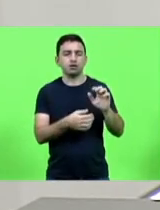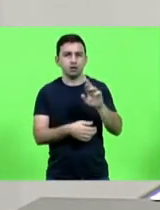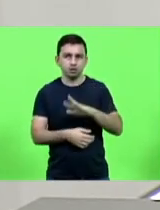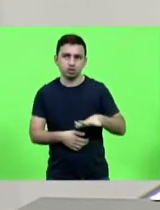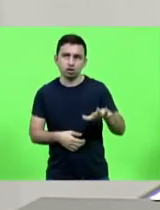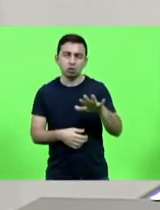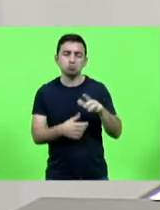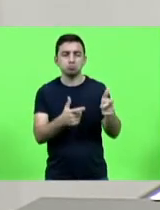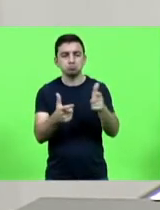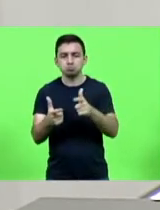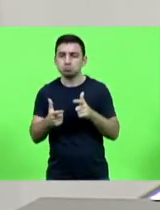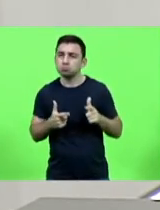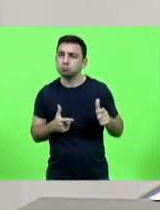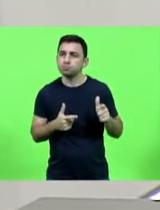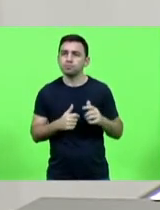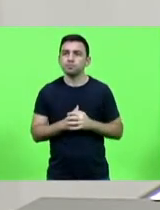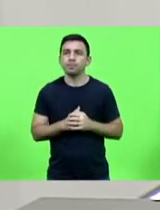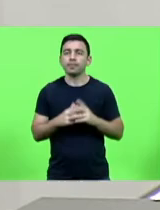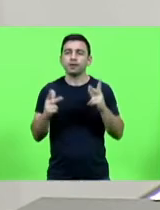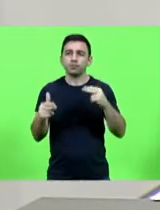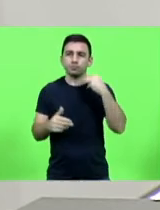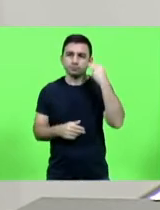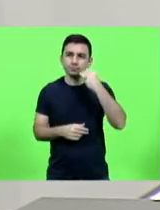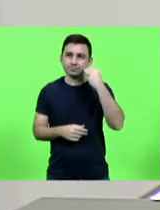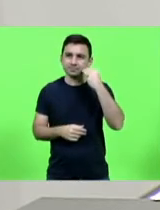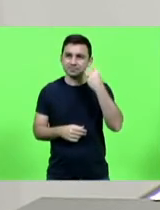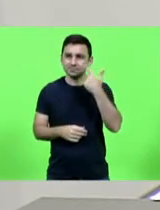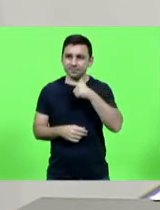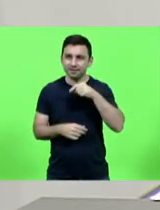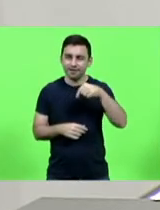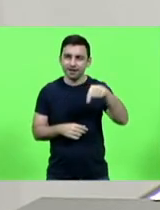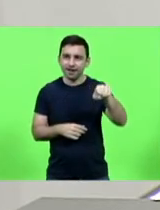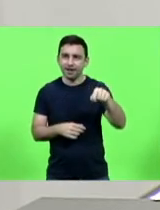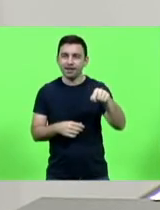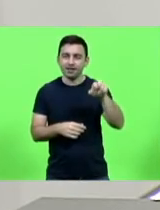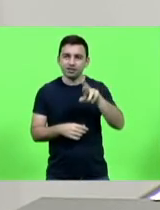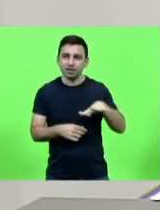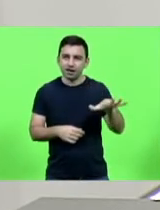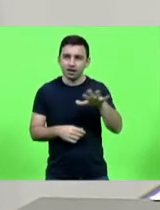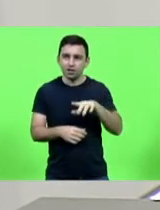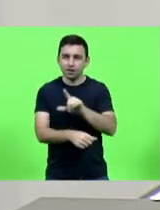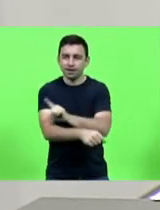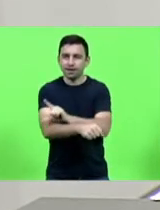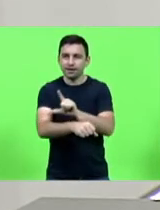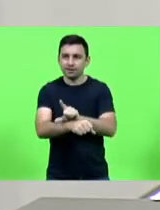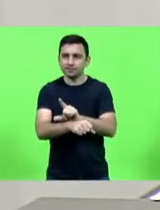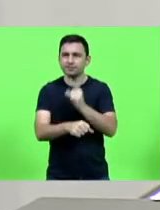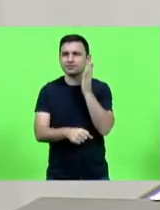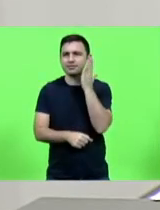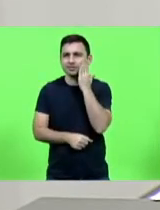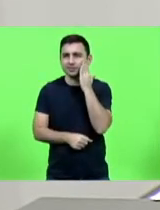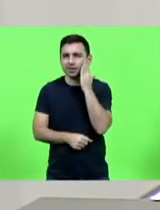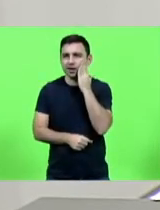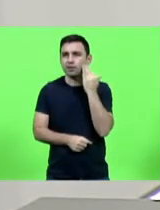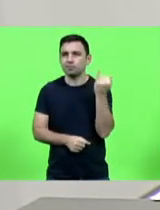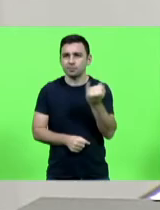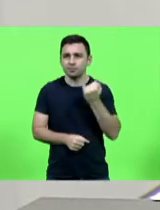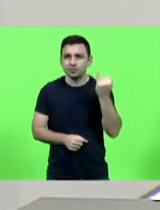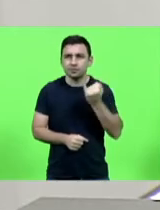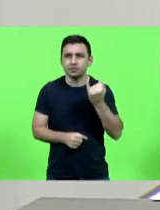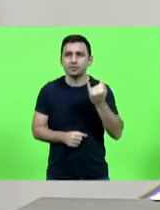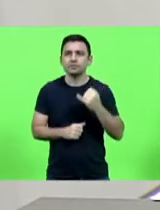como o colega Márcio Machado leva lá para a região de Lages e sabe da importância